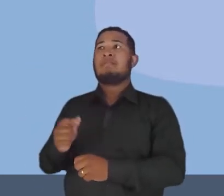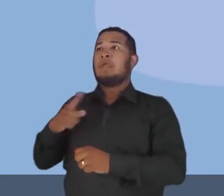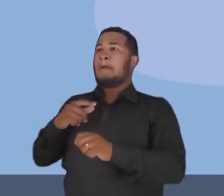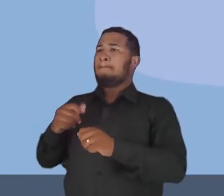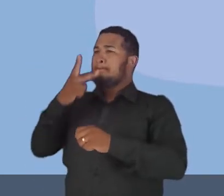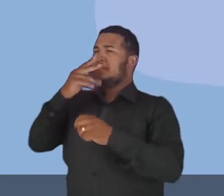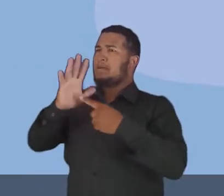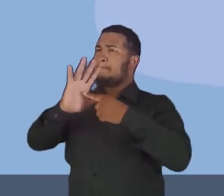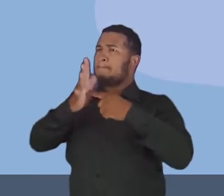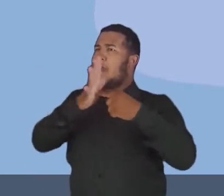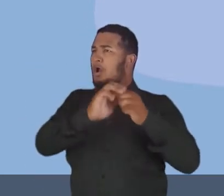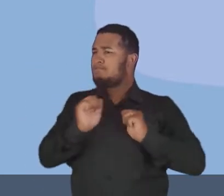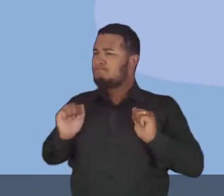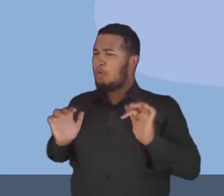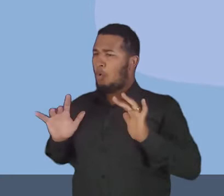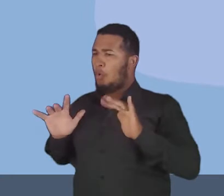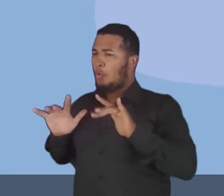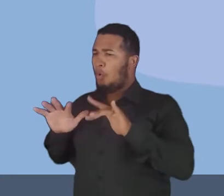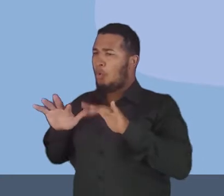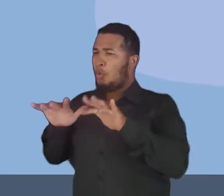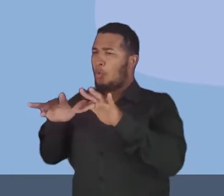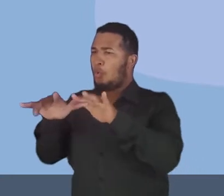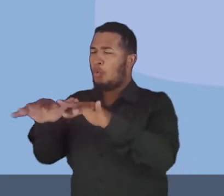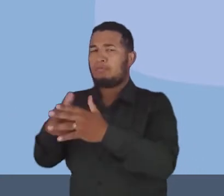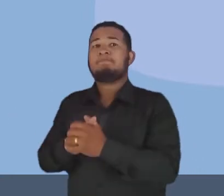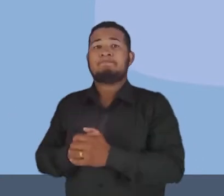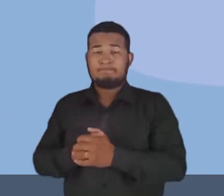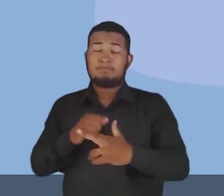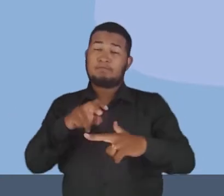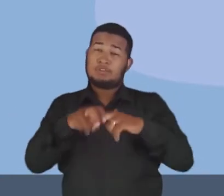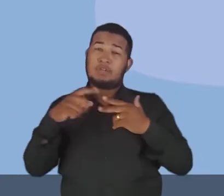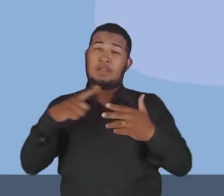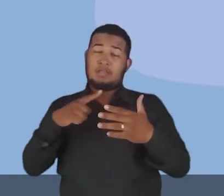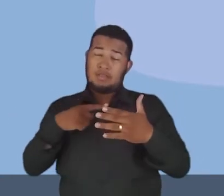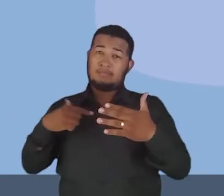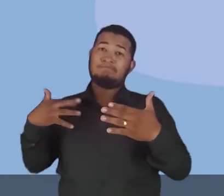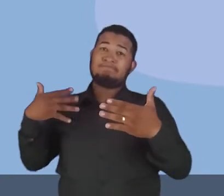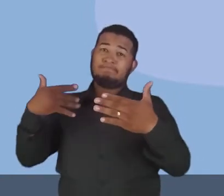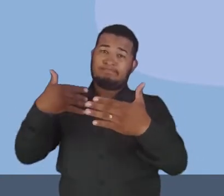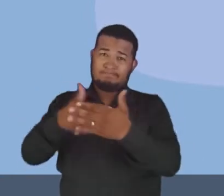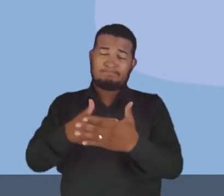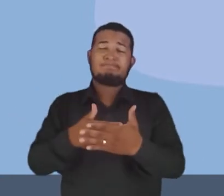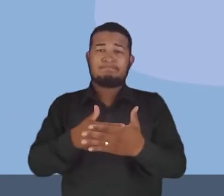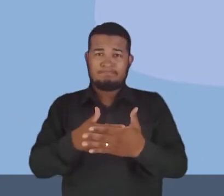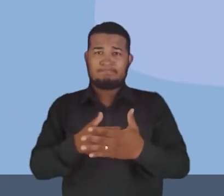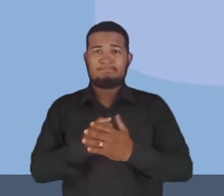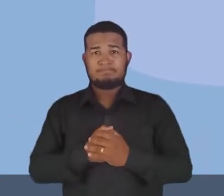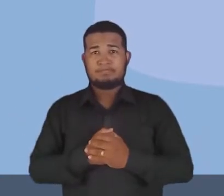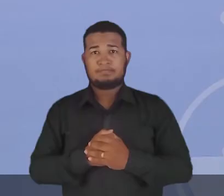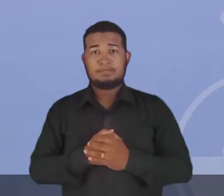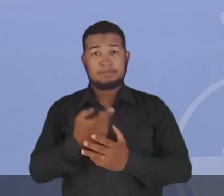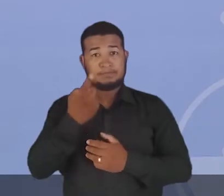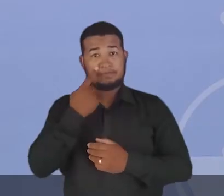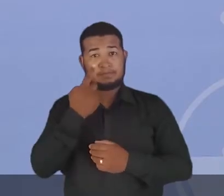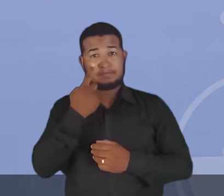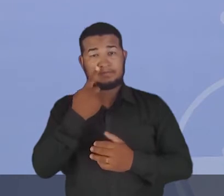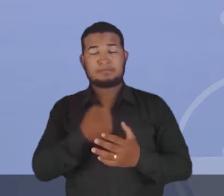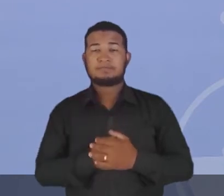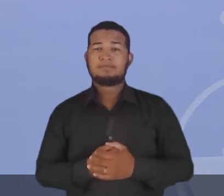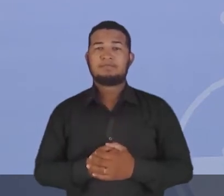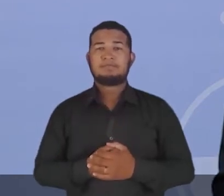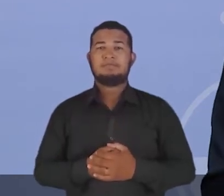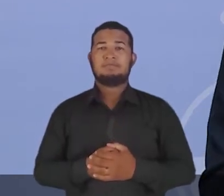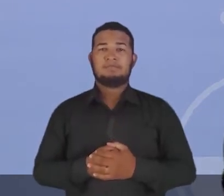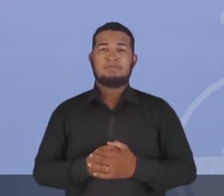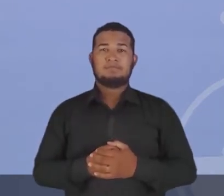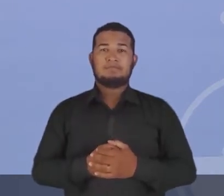com um grande proprietário. Essa é uma situação que ainda se mantém em boa parte do território nacional. Vem comigo, pessoal. Veja